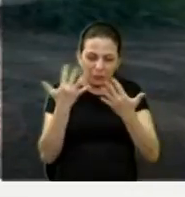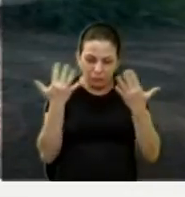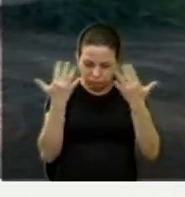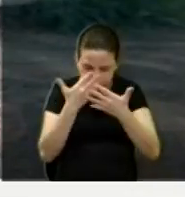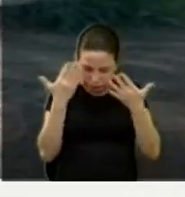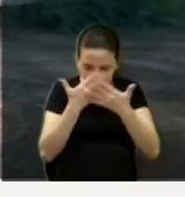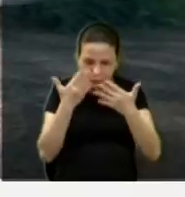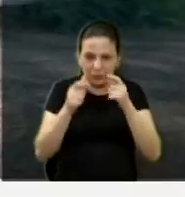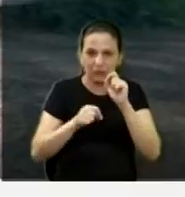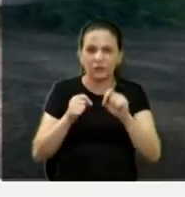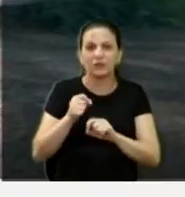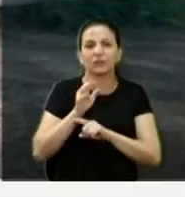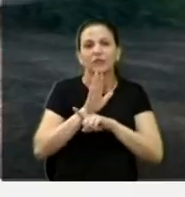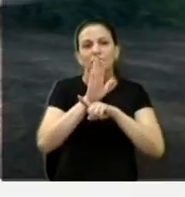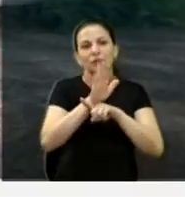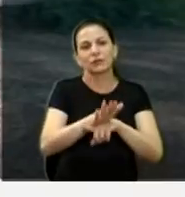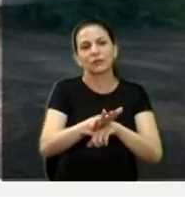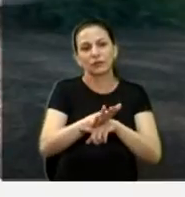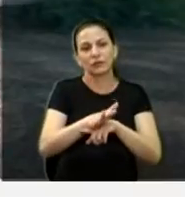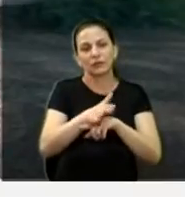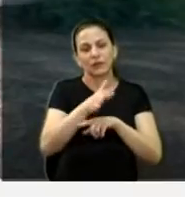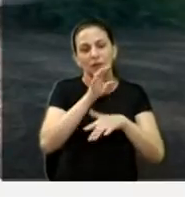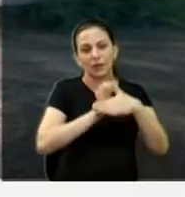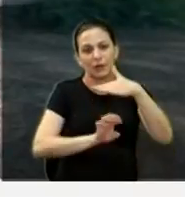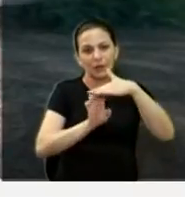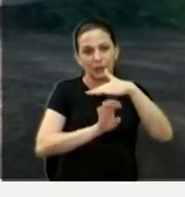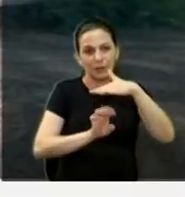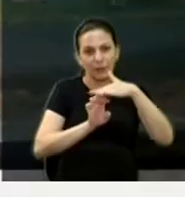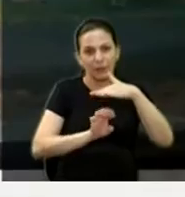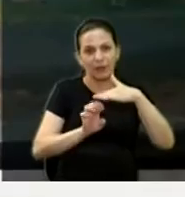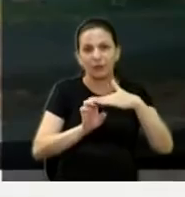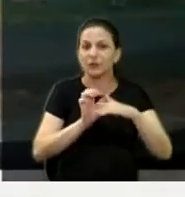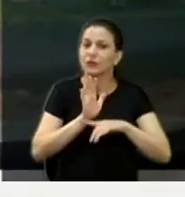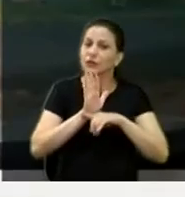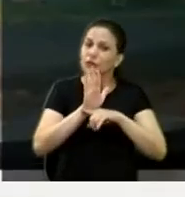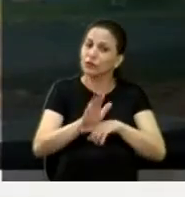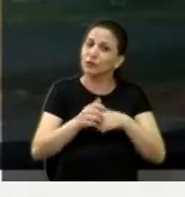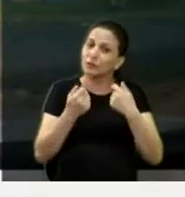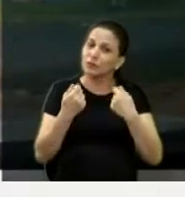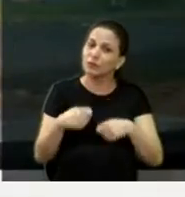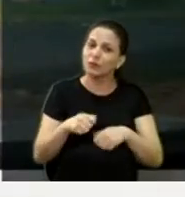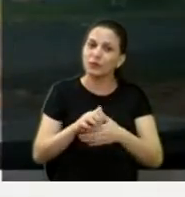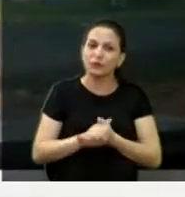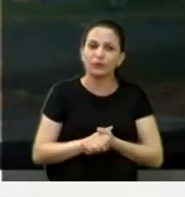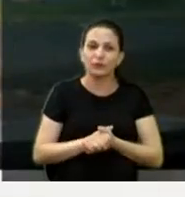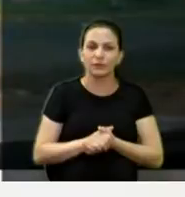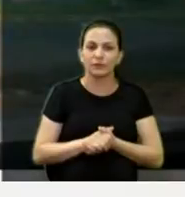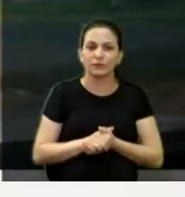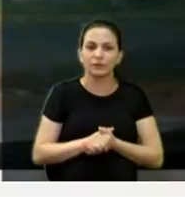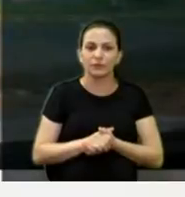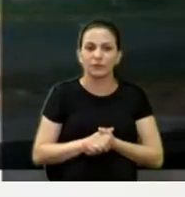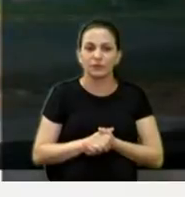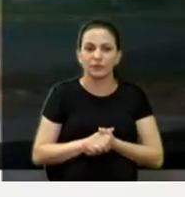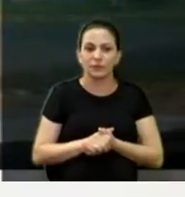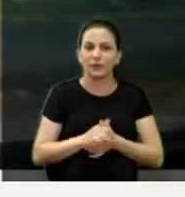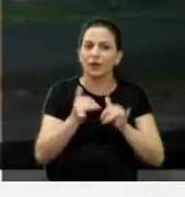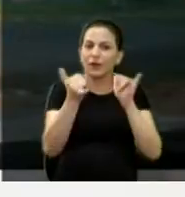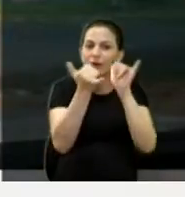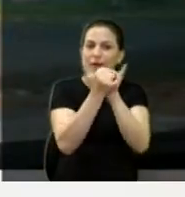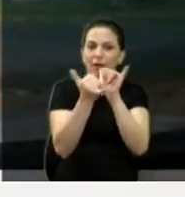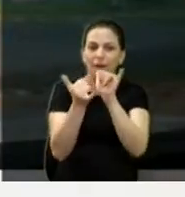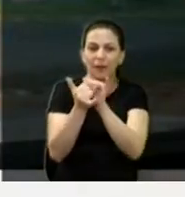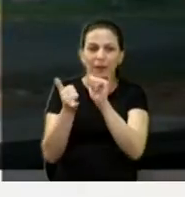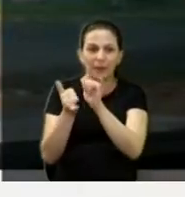resolvido com a ajuda dos empresários, nesse sentido. Por favor, vamos rodando. Aí são todas as praças, não é?